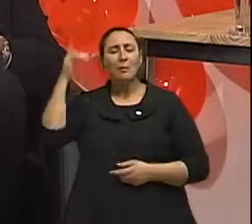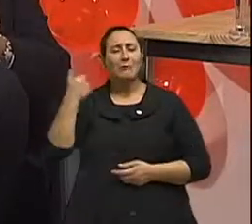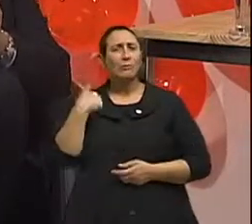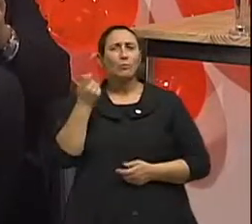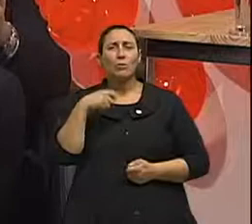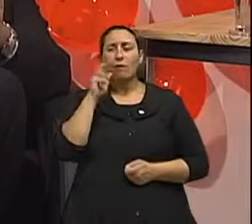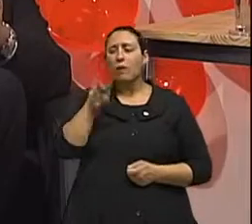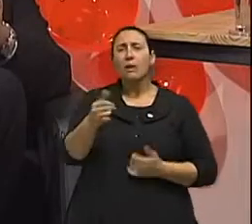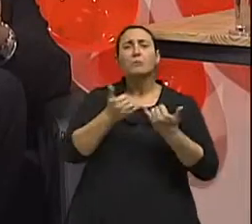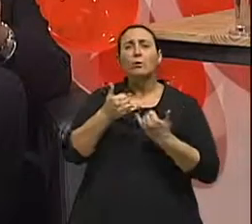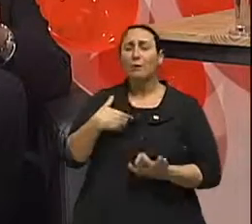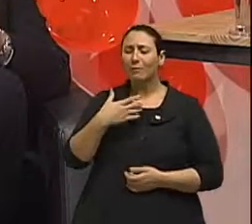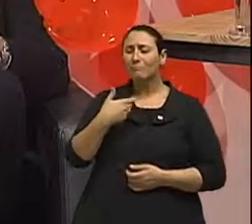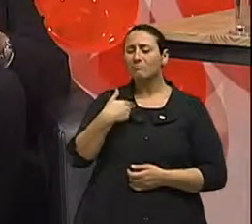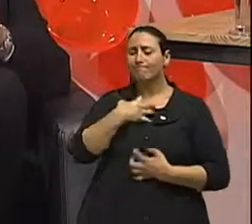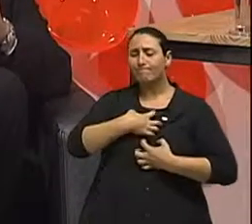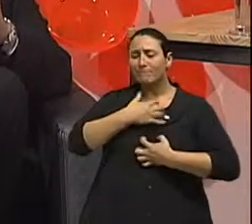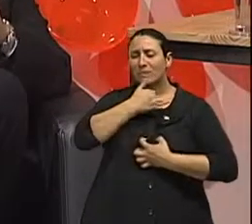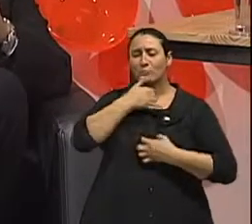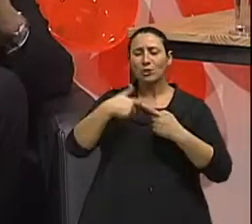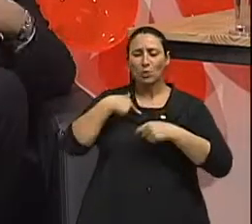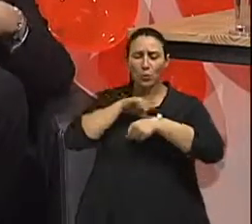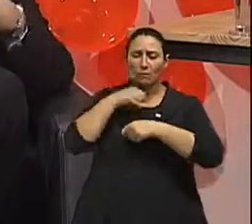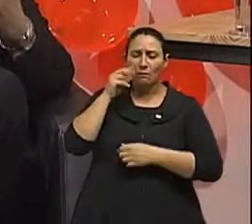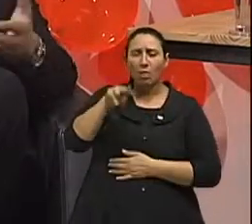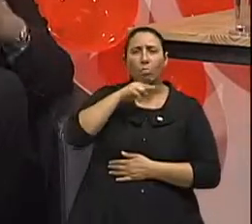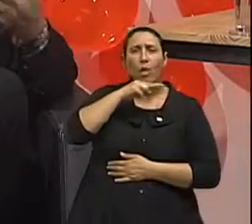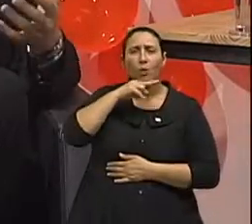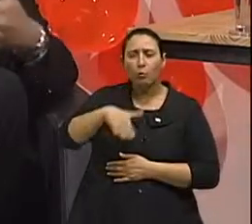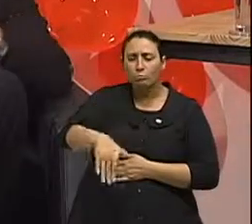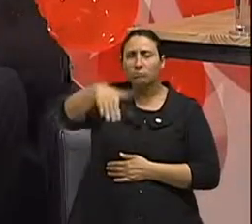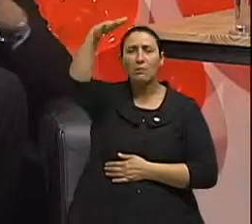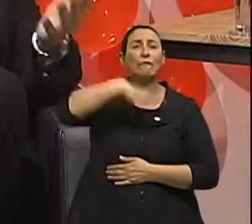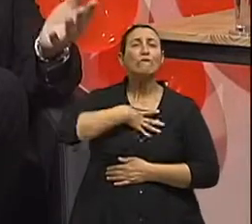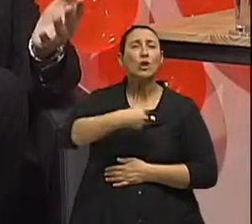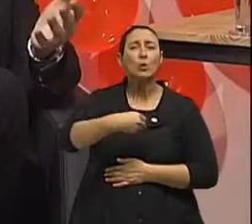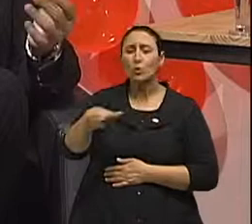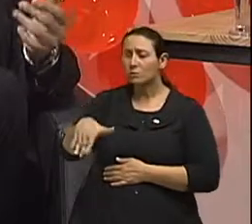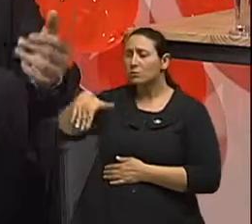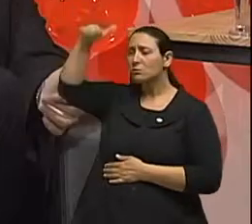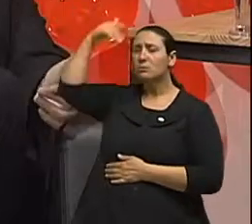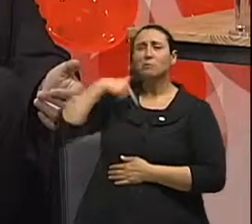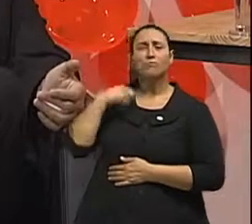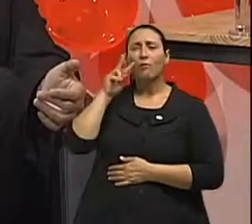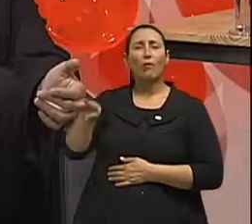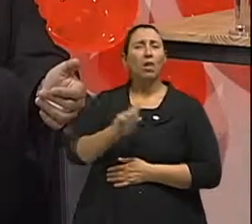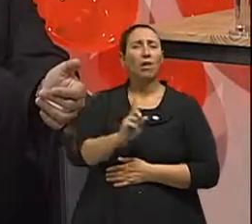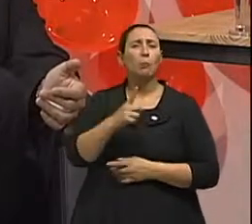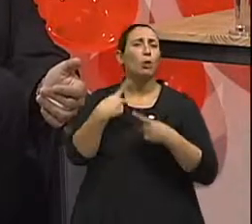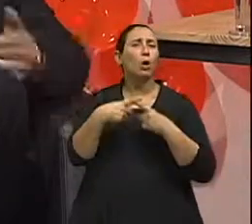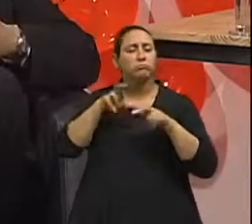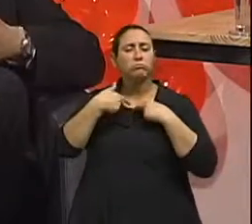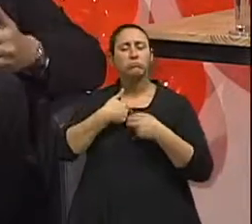o crescimento do seu neto ou dos seus filhos, não vão poder compartilhar as experiências que adquiriram no decorrer da vida com os mais jovens da